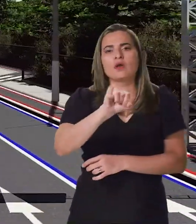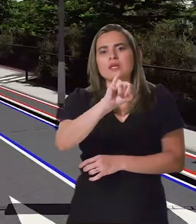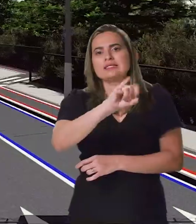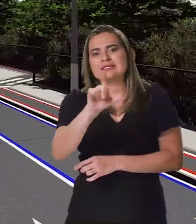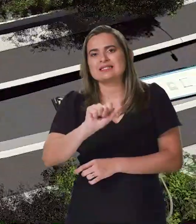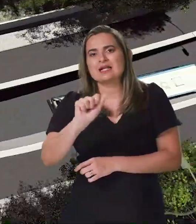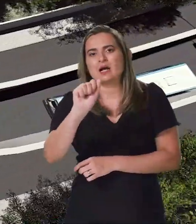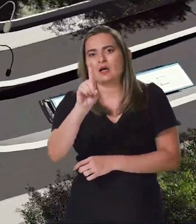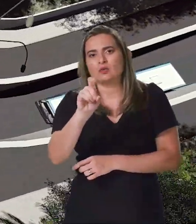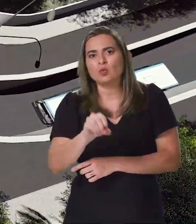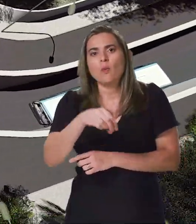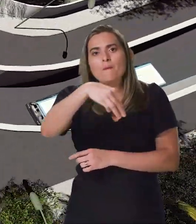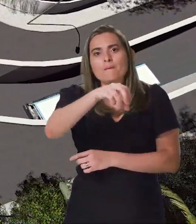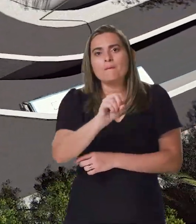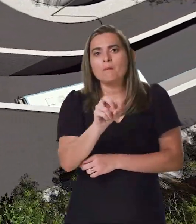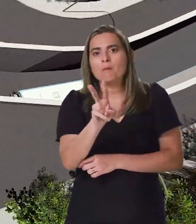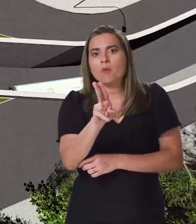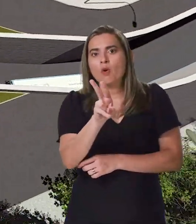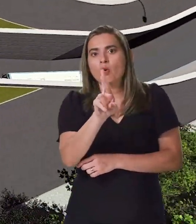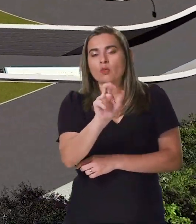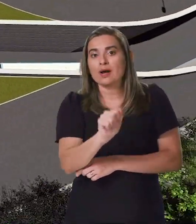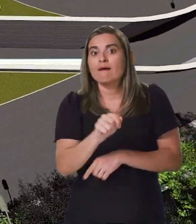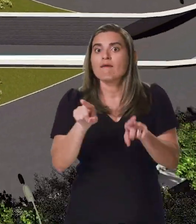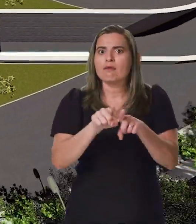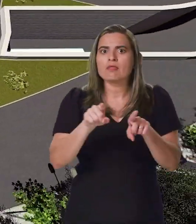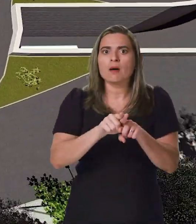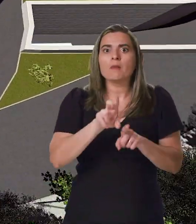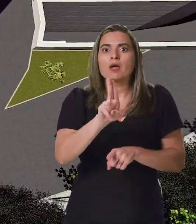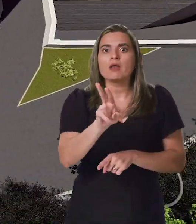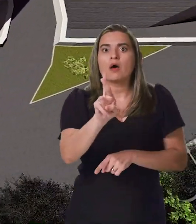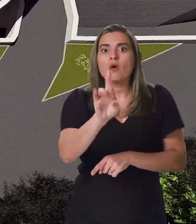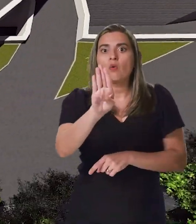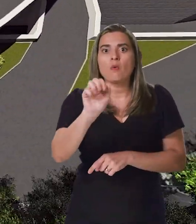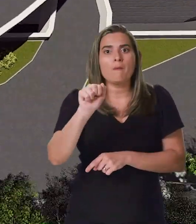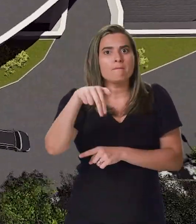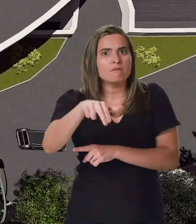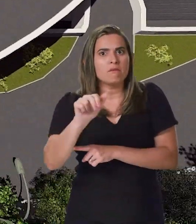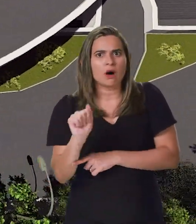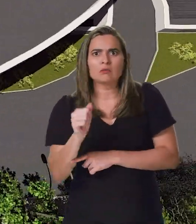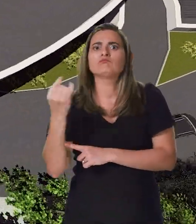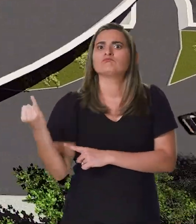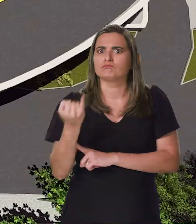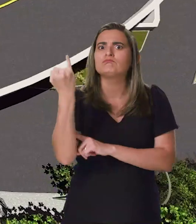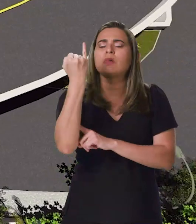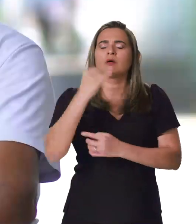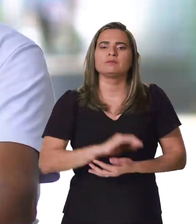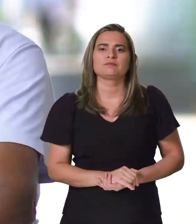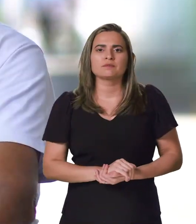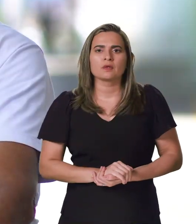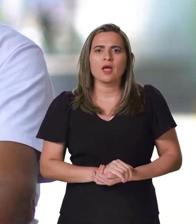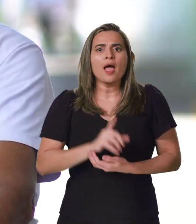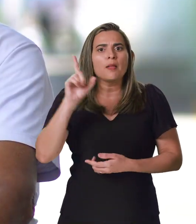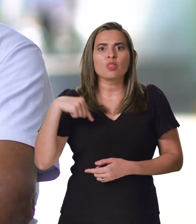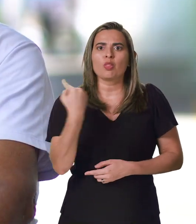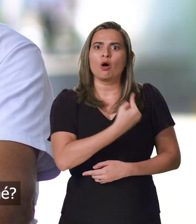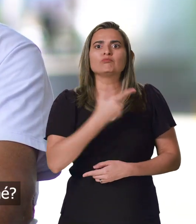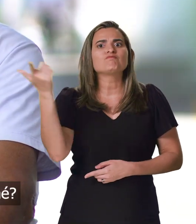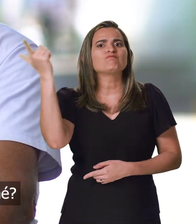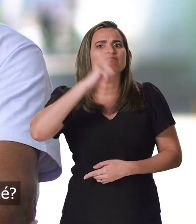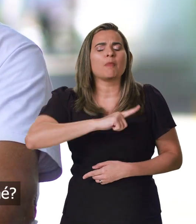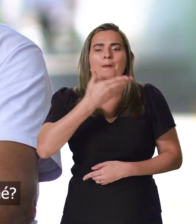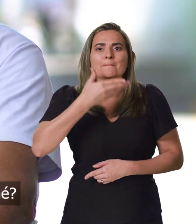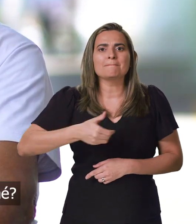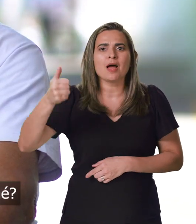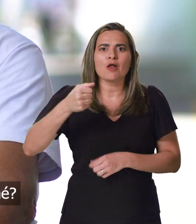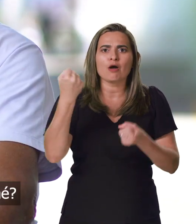Felizardo Moura e o viaduto da Urbana, um dos principais corredores viários da cidade. Vai ser um benefício geral, que